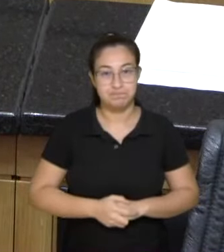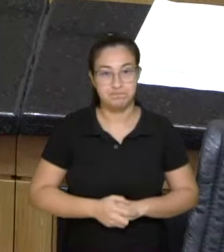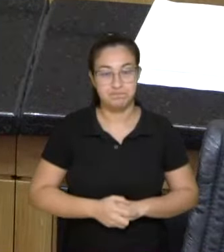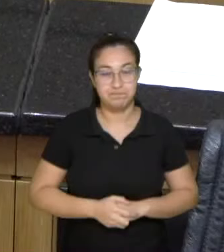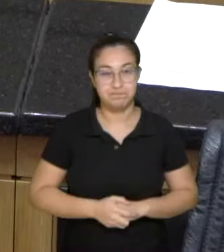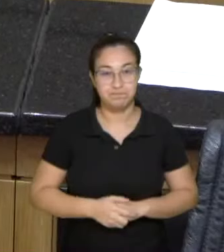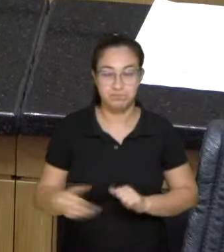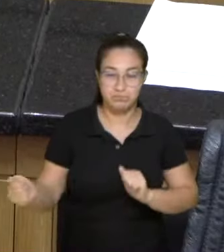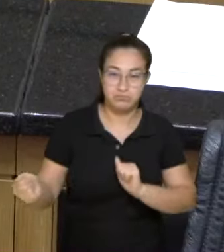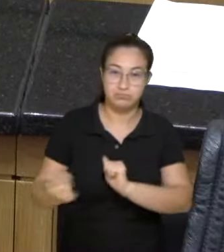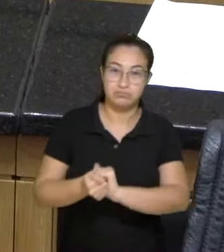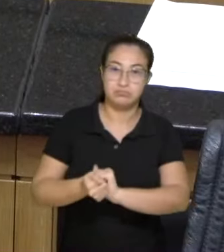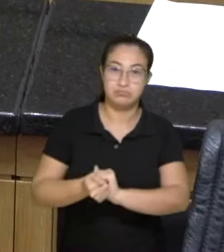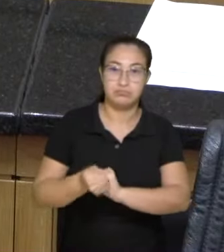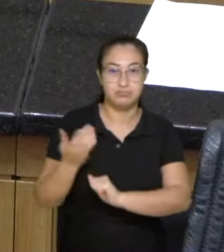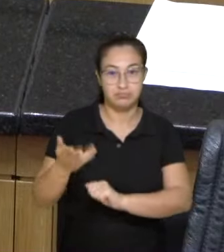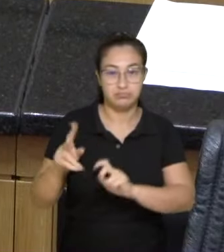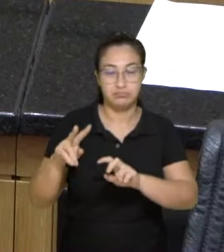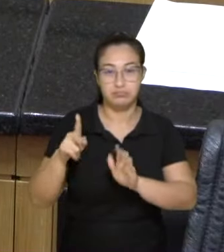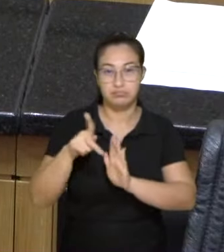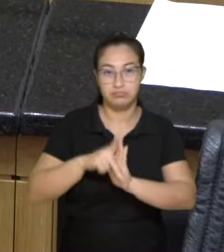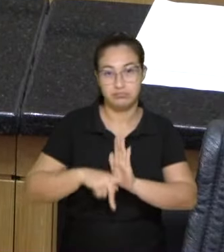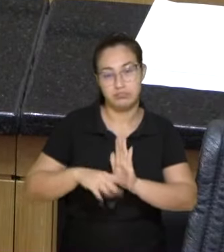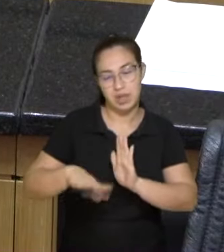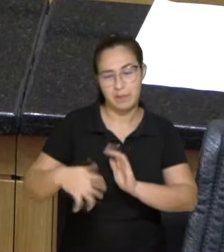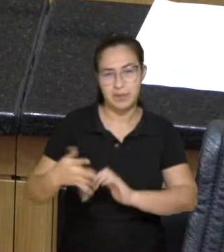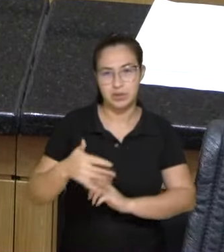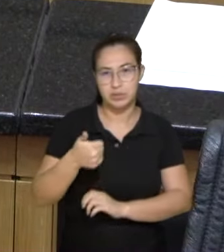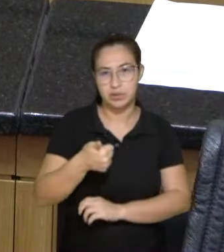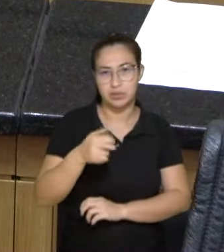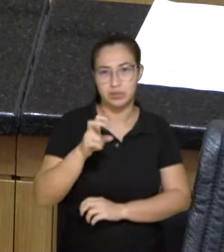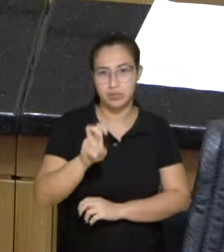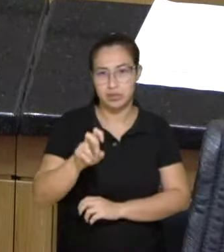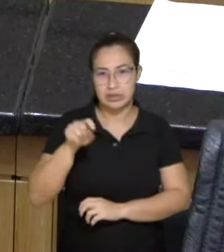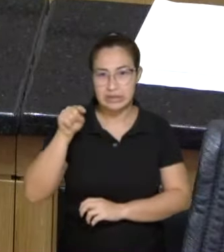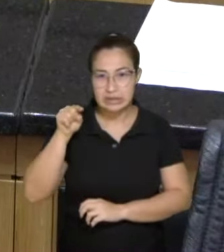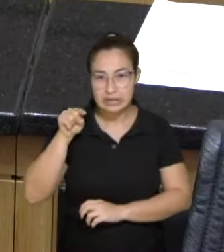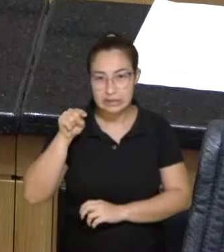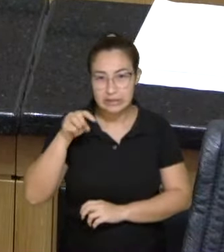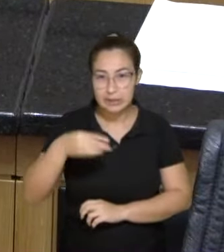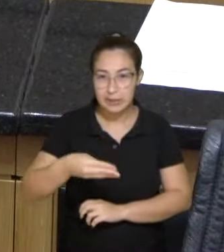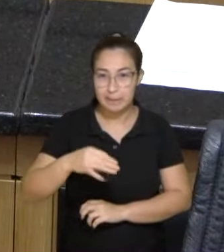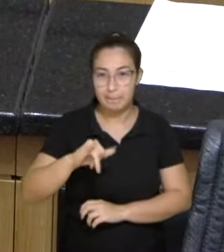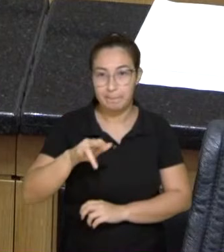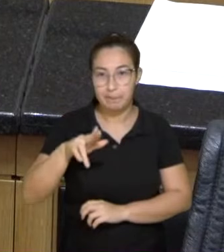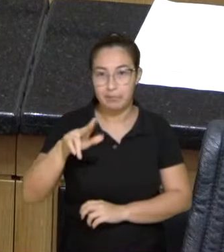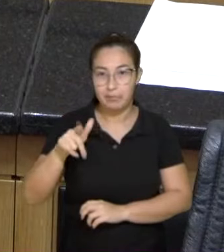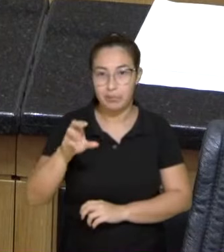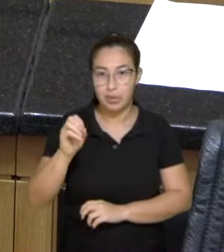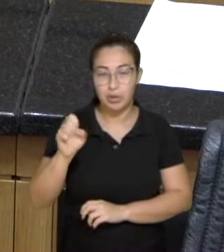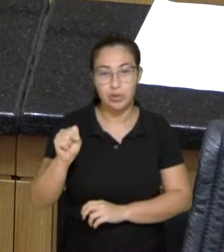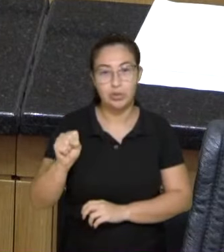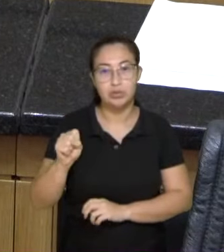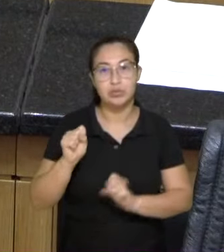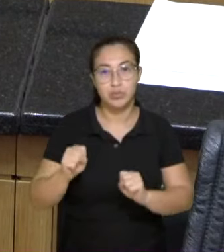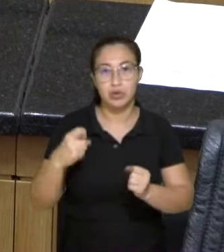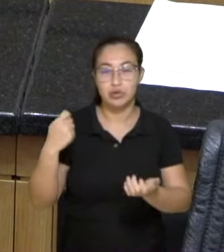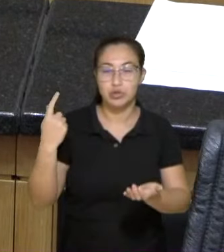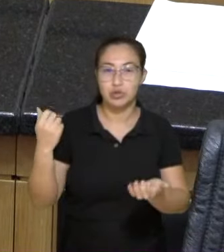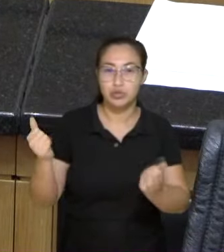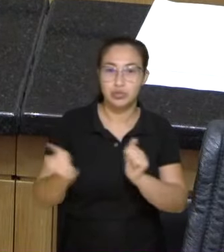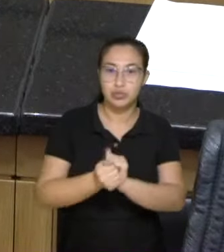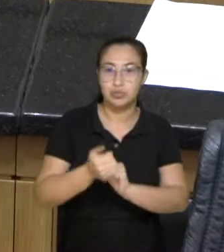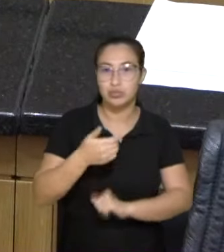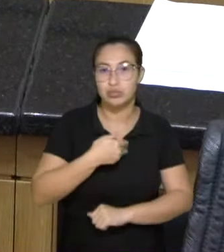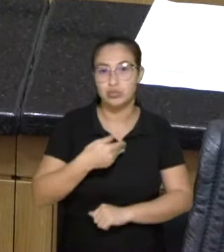projeto, que a nossa excelência colocou aqui, em torno de 15 milhões, buscar recursos junto ao governo federal, para que essa obra tão importante para